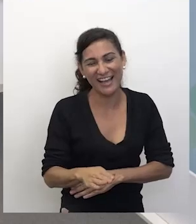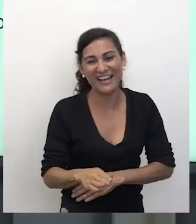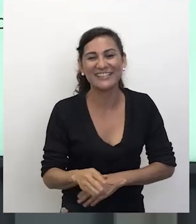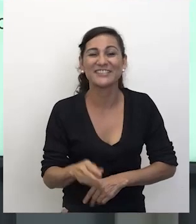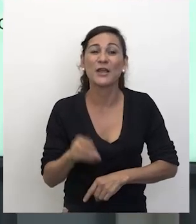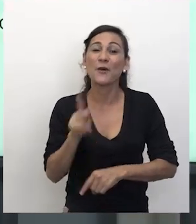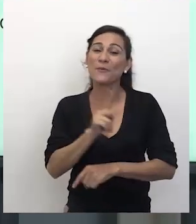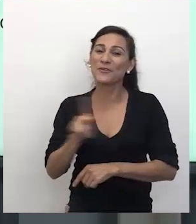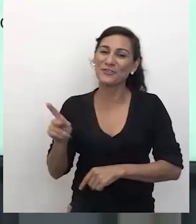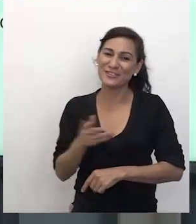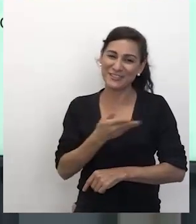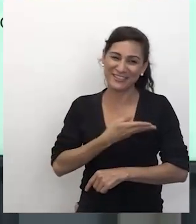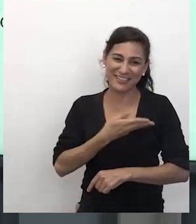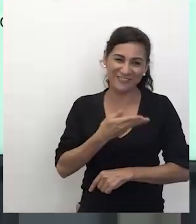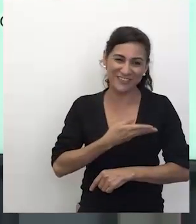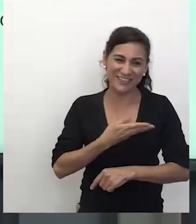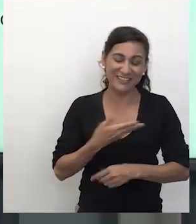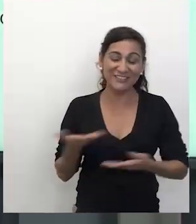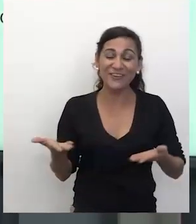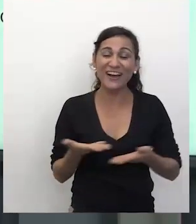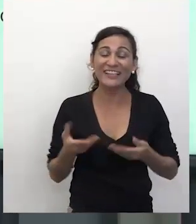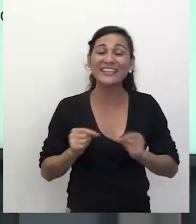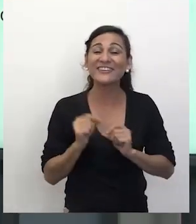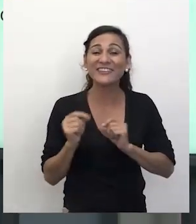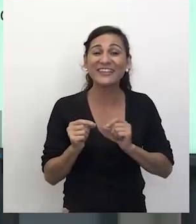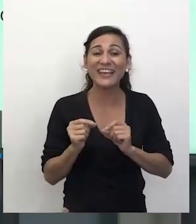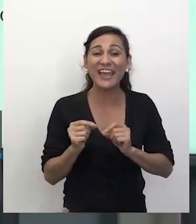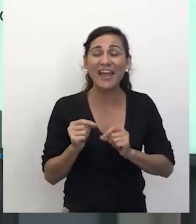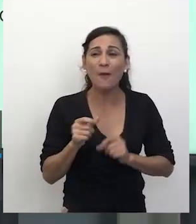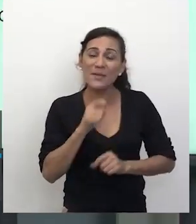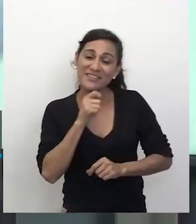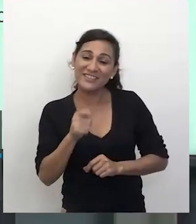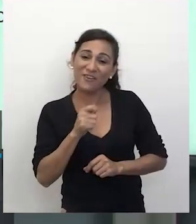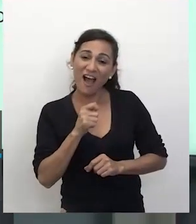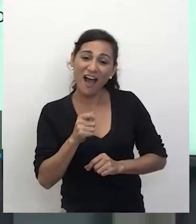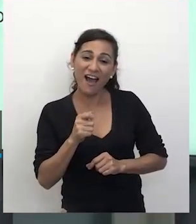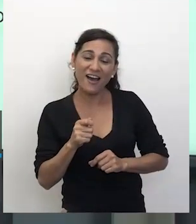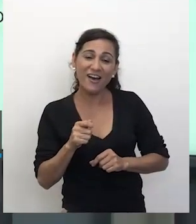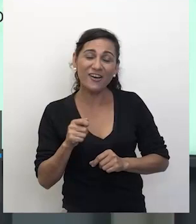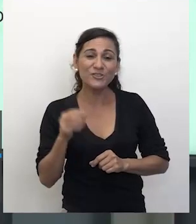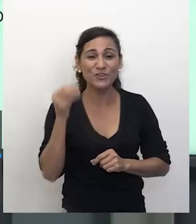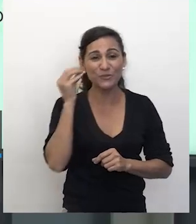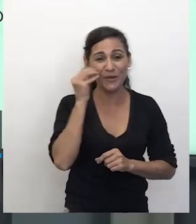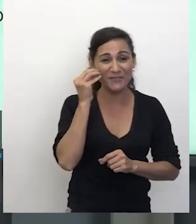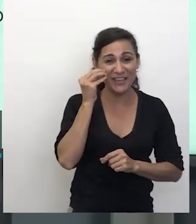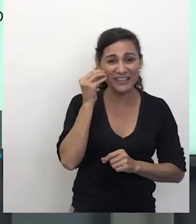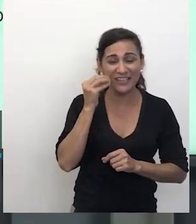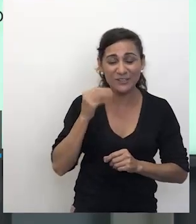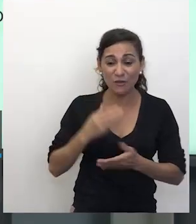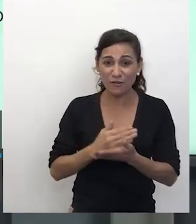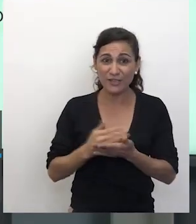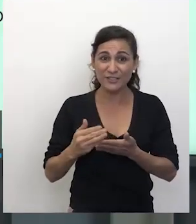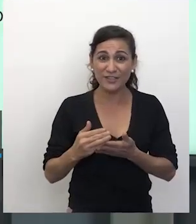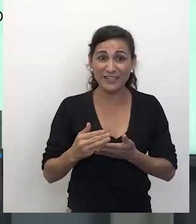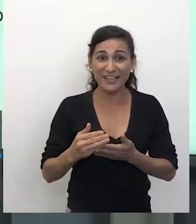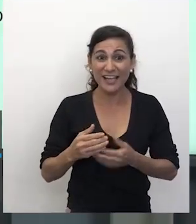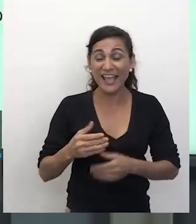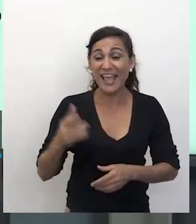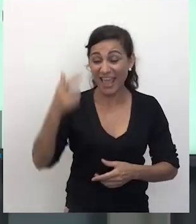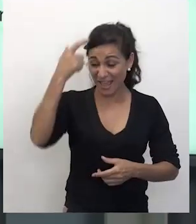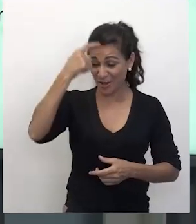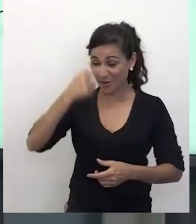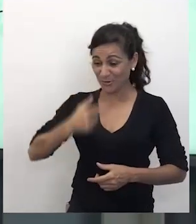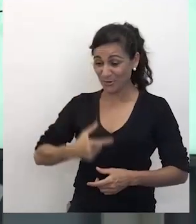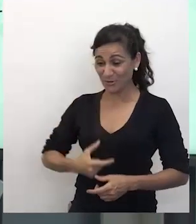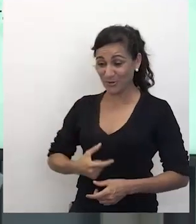professores! Então, eu estava aqui passando áudio, falei, fiz essa introdução e eu falei, eu sou a professora Fabiana,